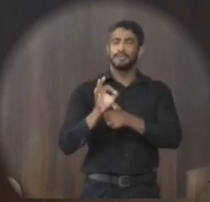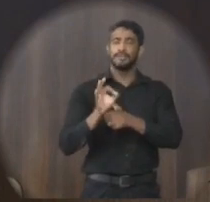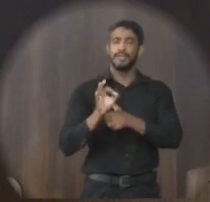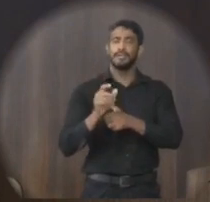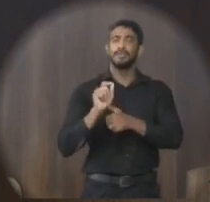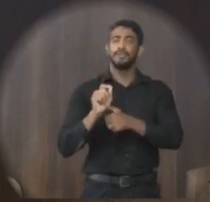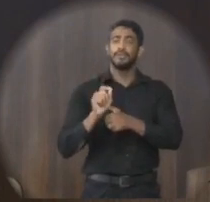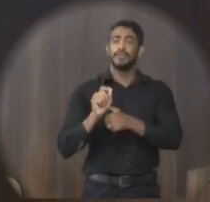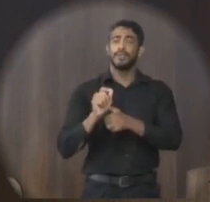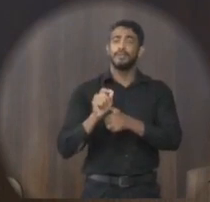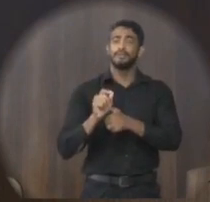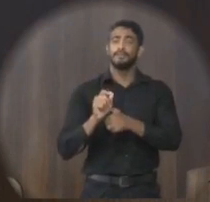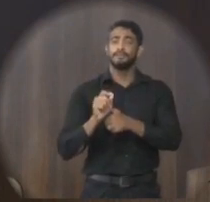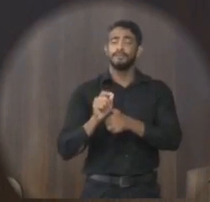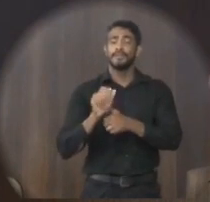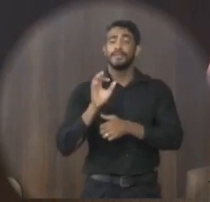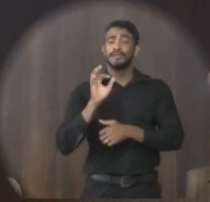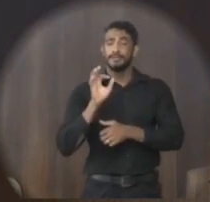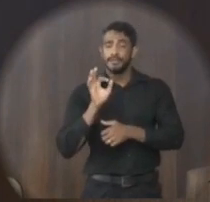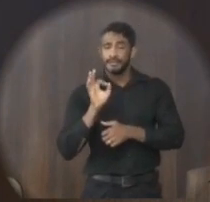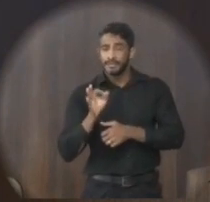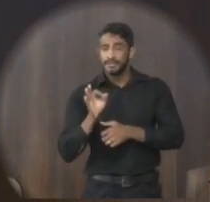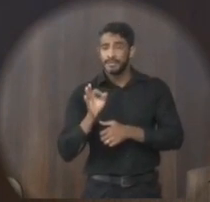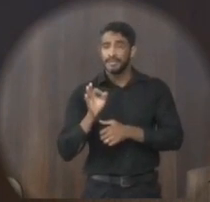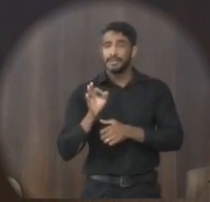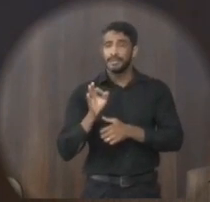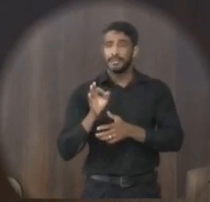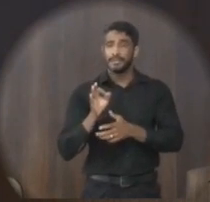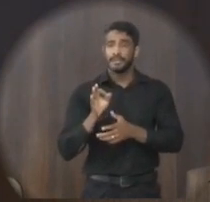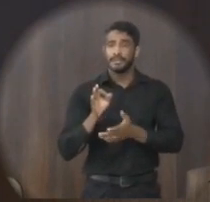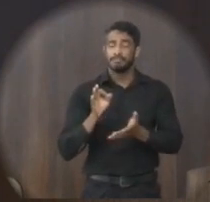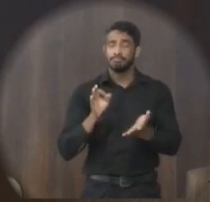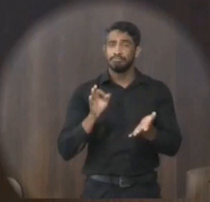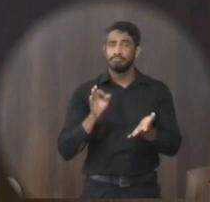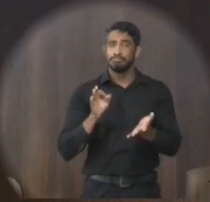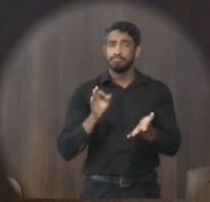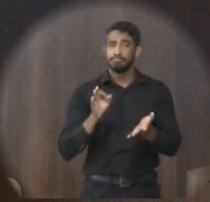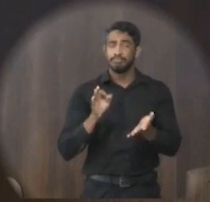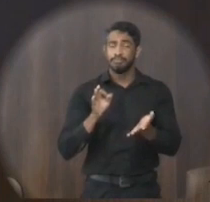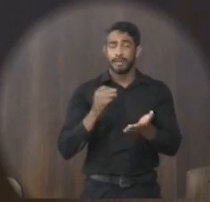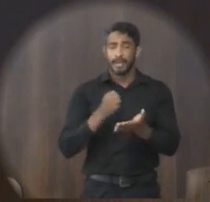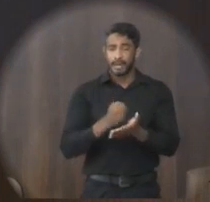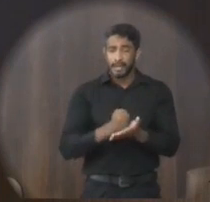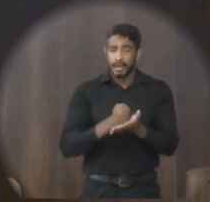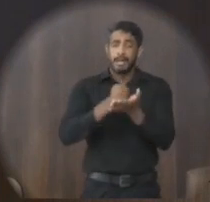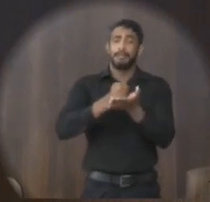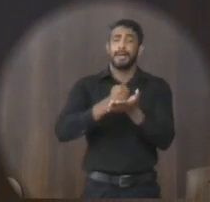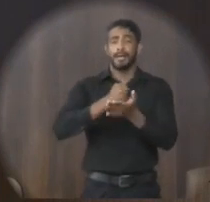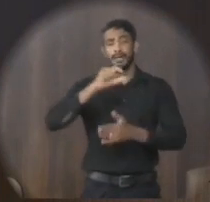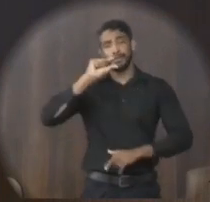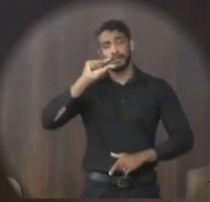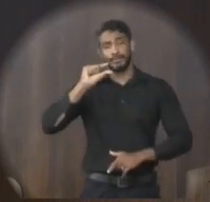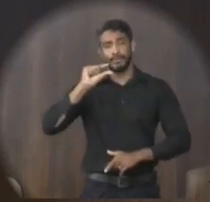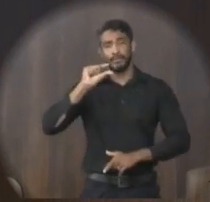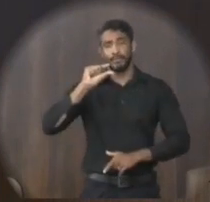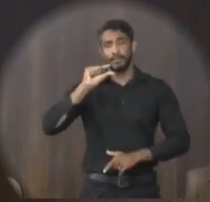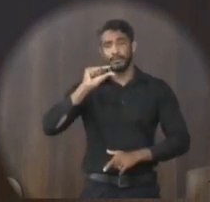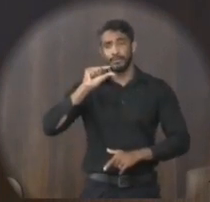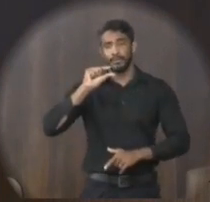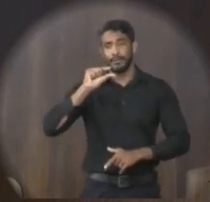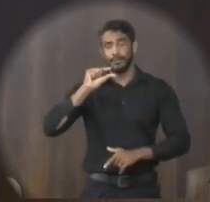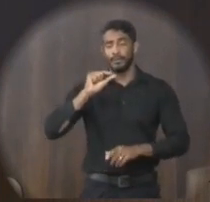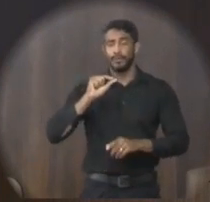é a forma correta e certa, pelo menos para amparar um pouco, para